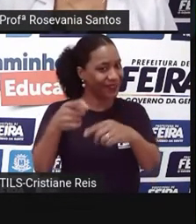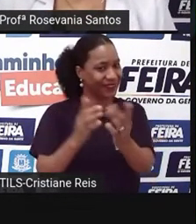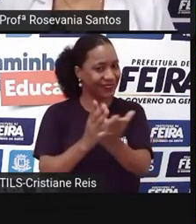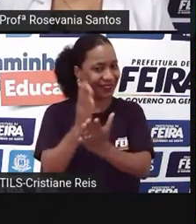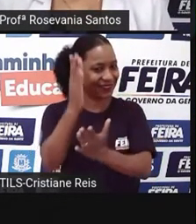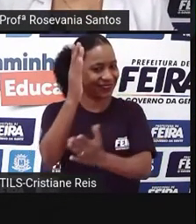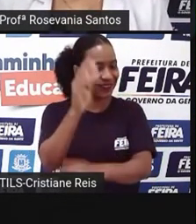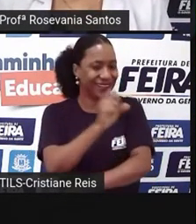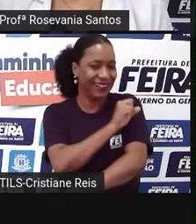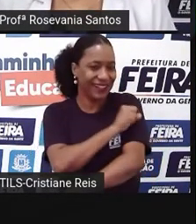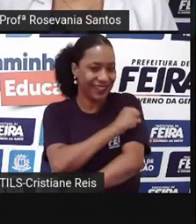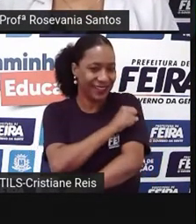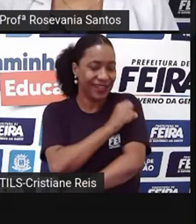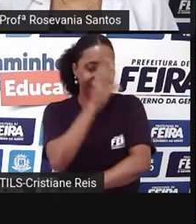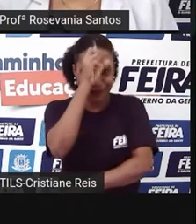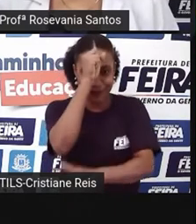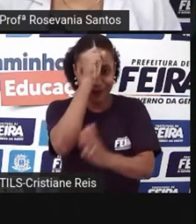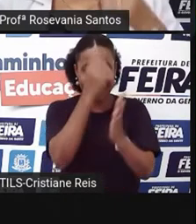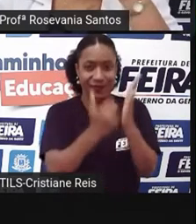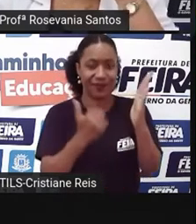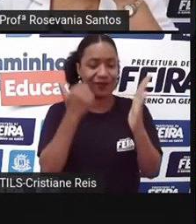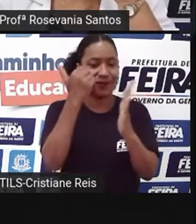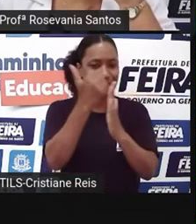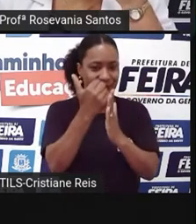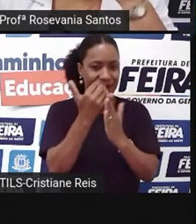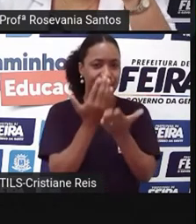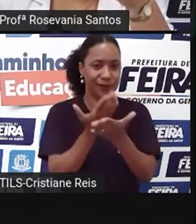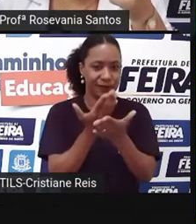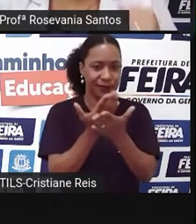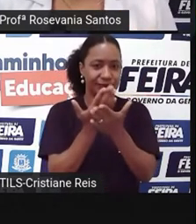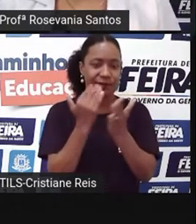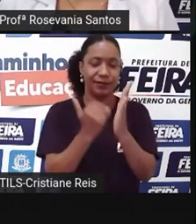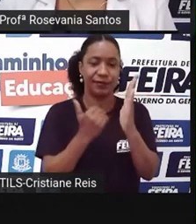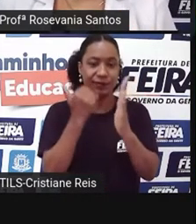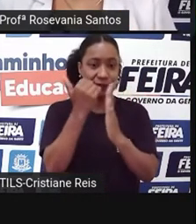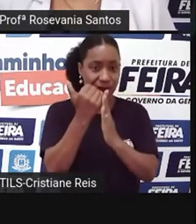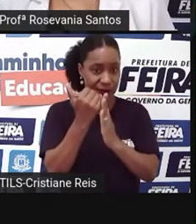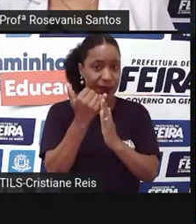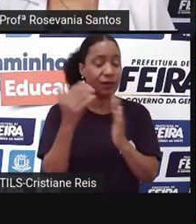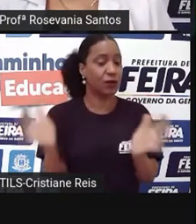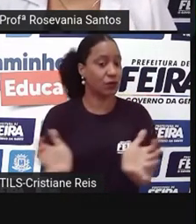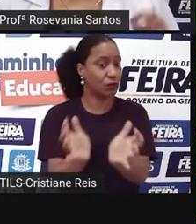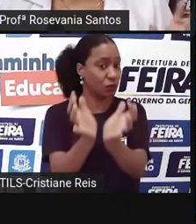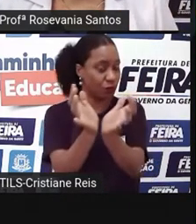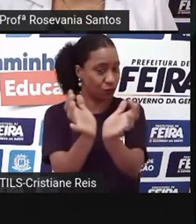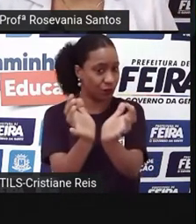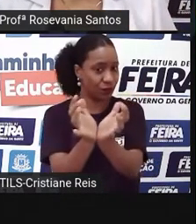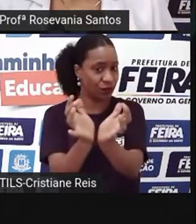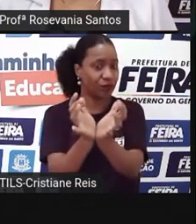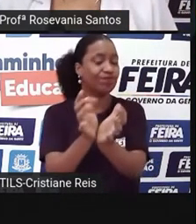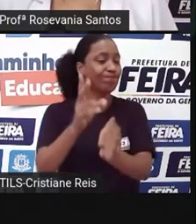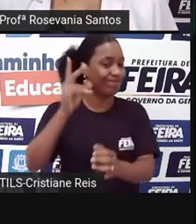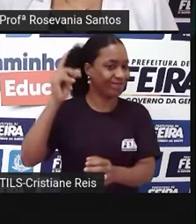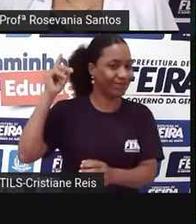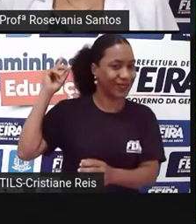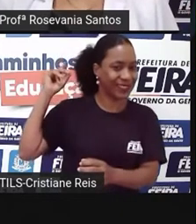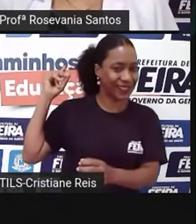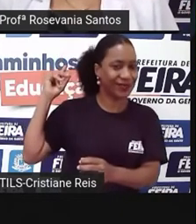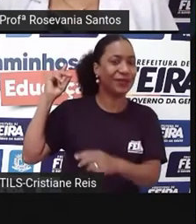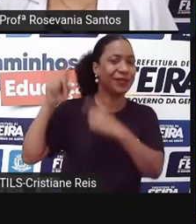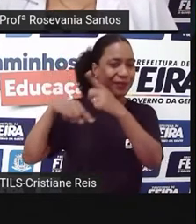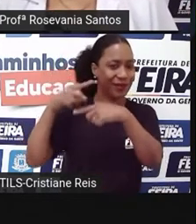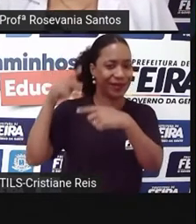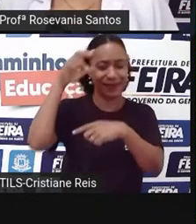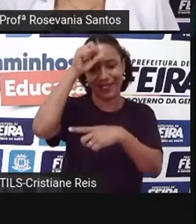Então, vocês vão entender melhor isso aqui, quando a gente estiver, né, falando principalmente dos povos pré-colombianos, né, por isso que a prova não precisa tentar muito. Então,